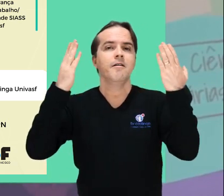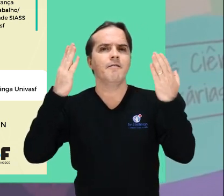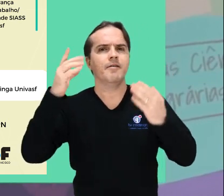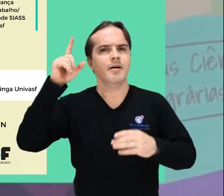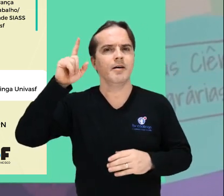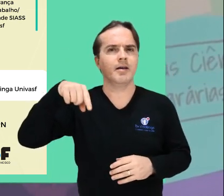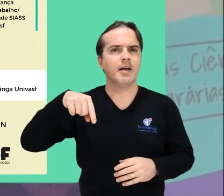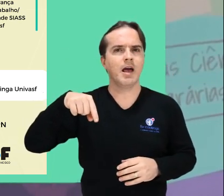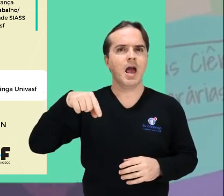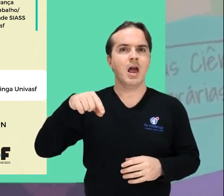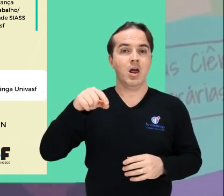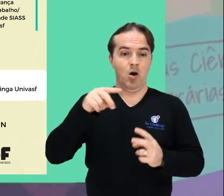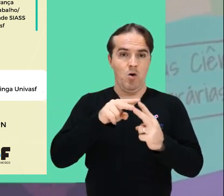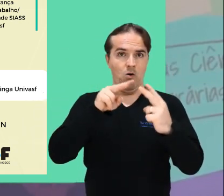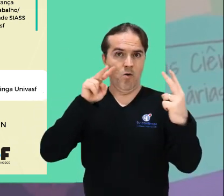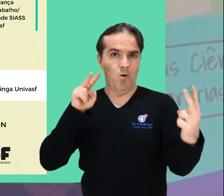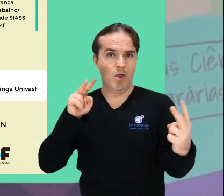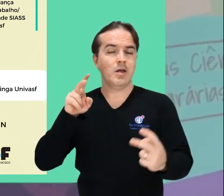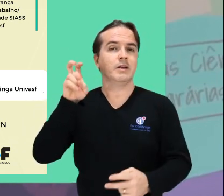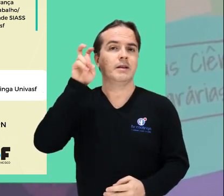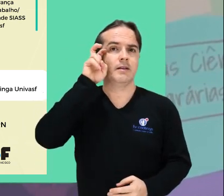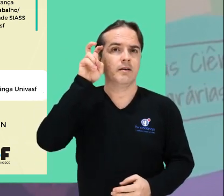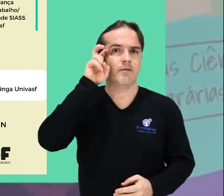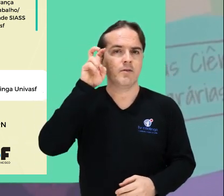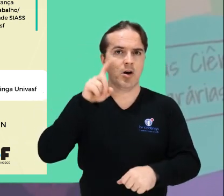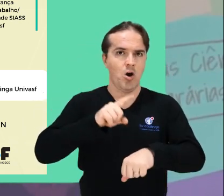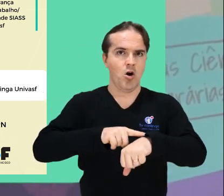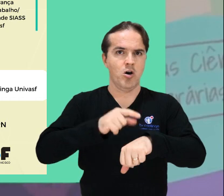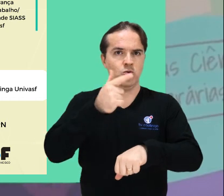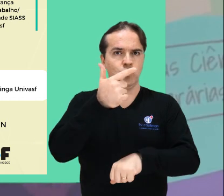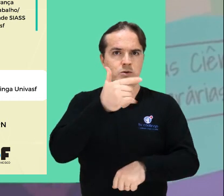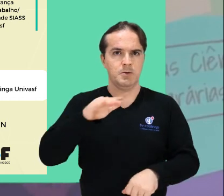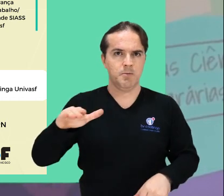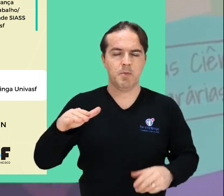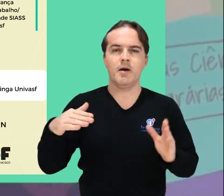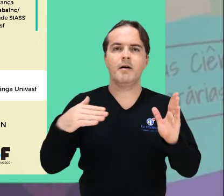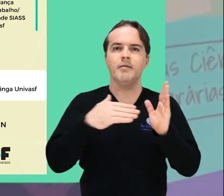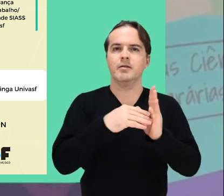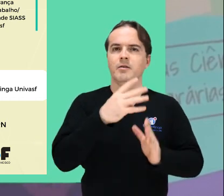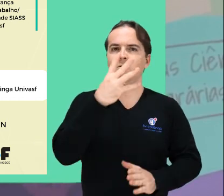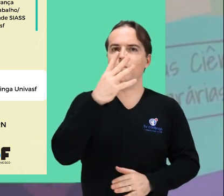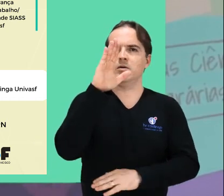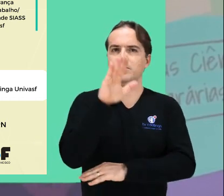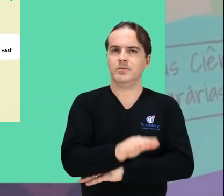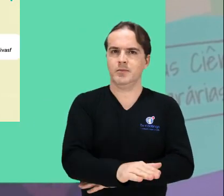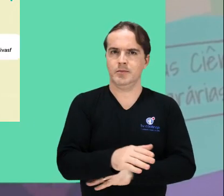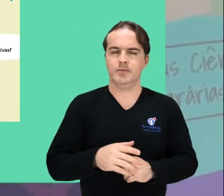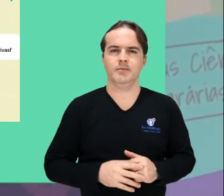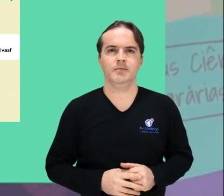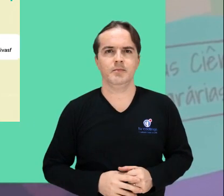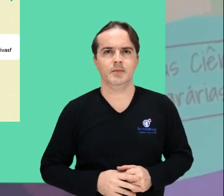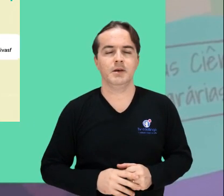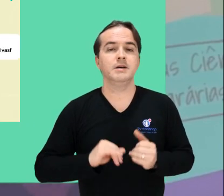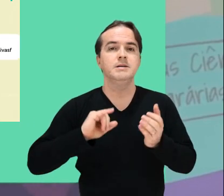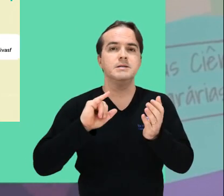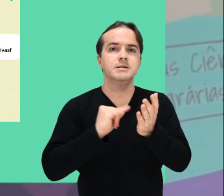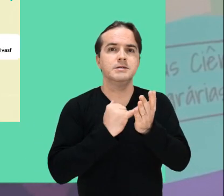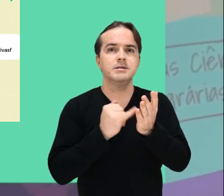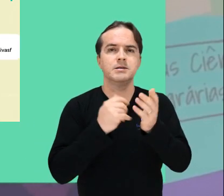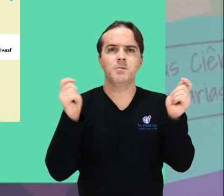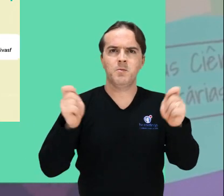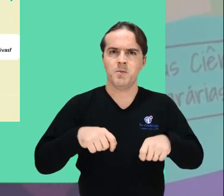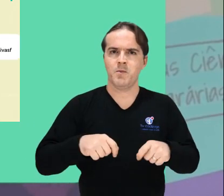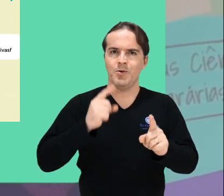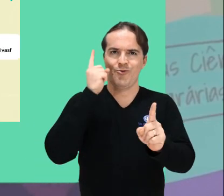acontecer no formato online na quinta-feira, das duas e meia até as quatro horas da tarde. As inscrições podem